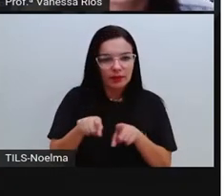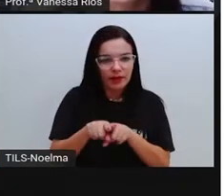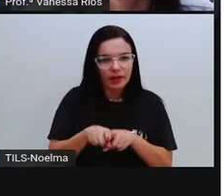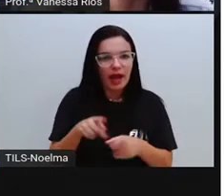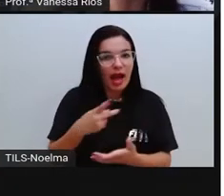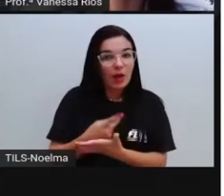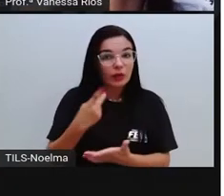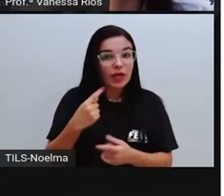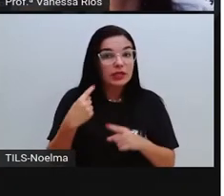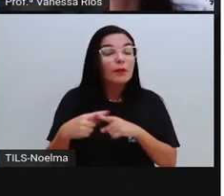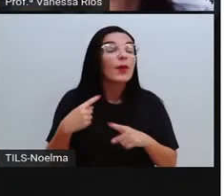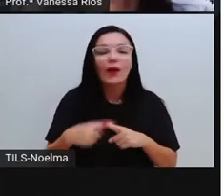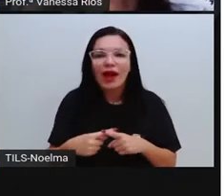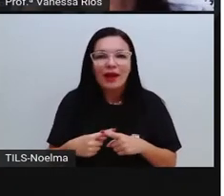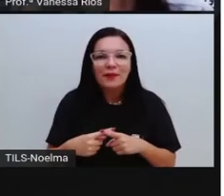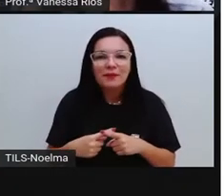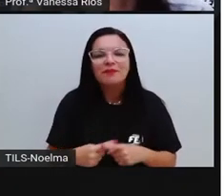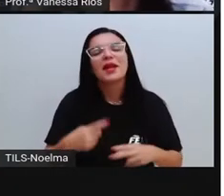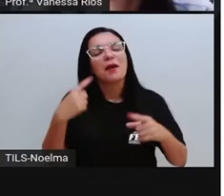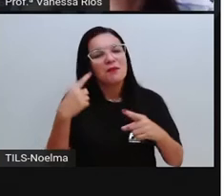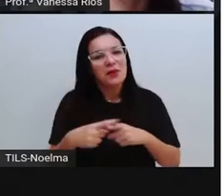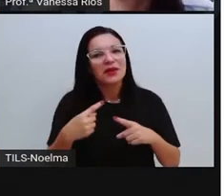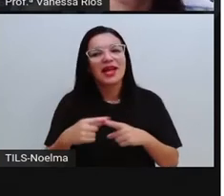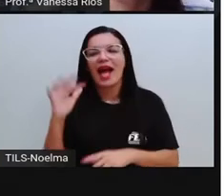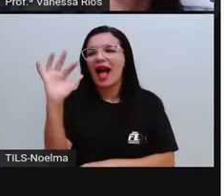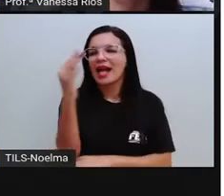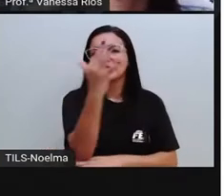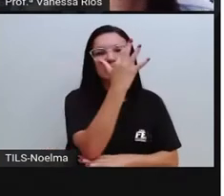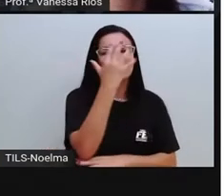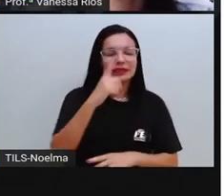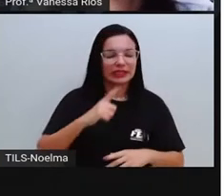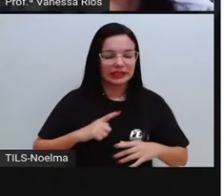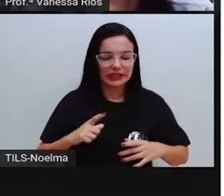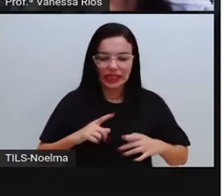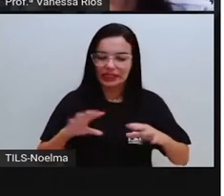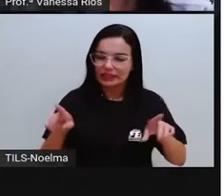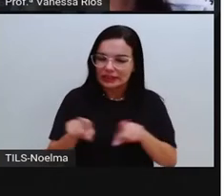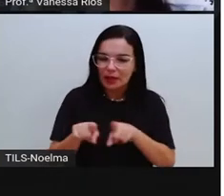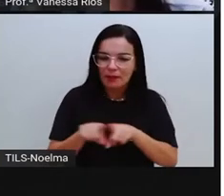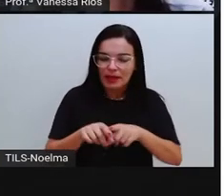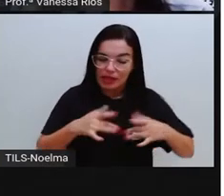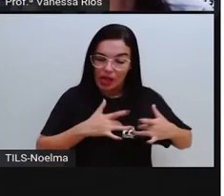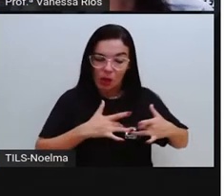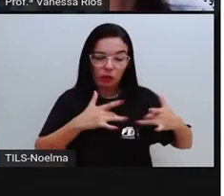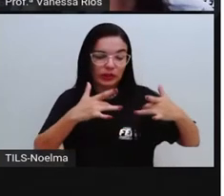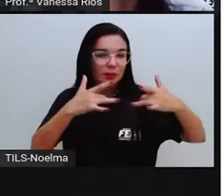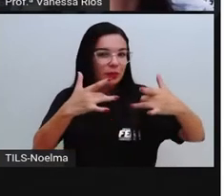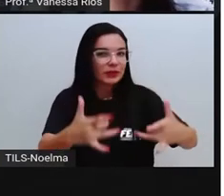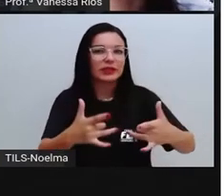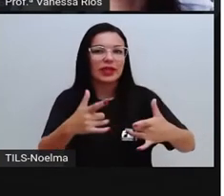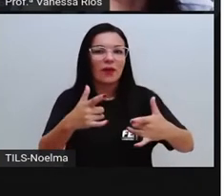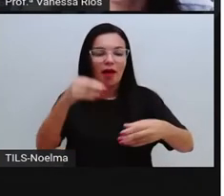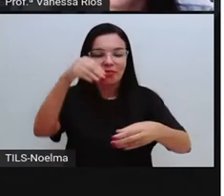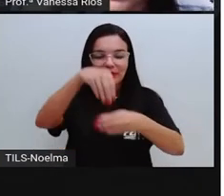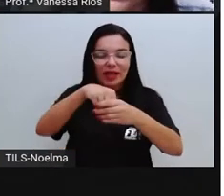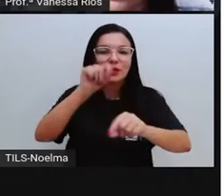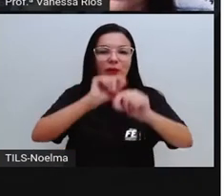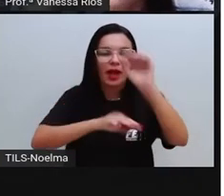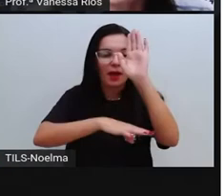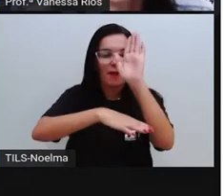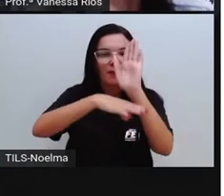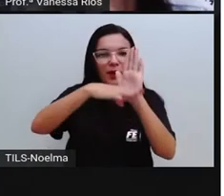existe porque as plantas dão aí a sua contribuição dentro do processo de fotossíntese, que é o processo que ela